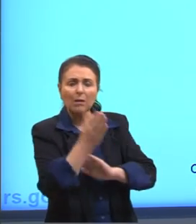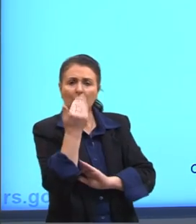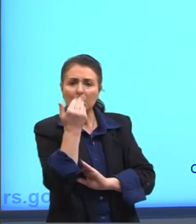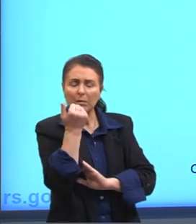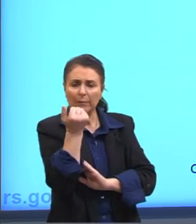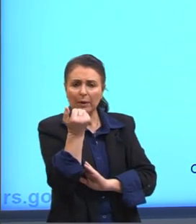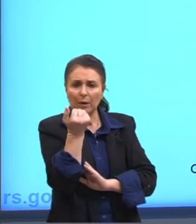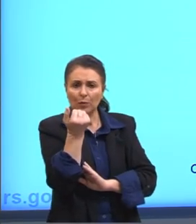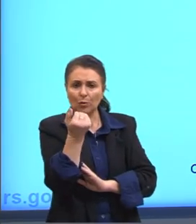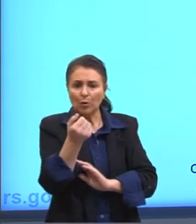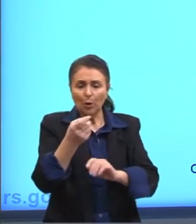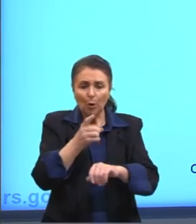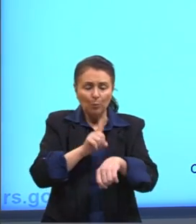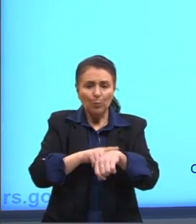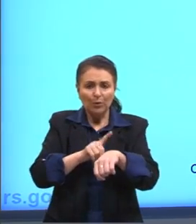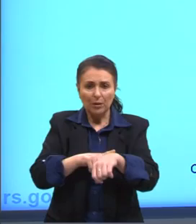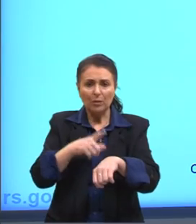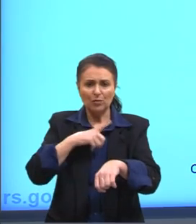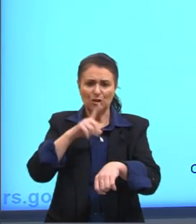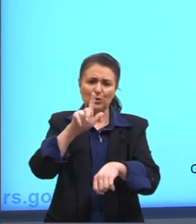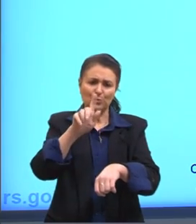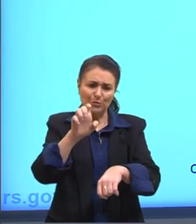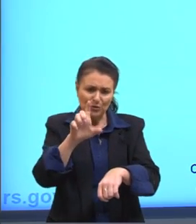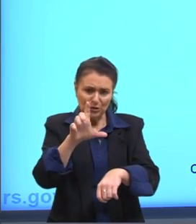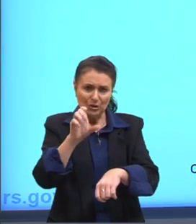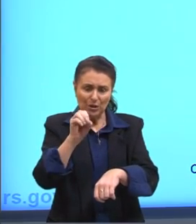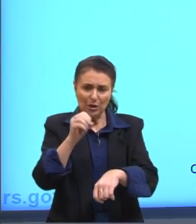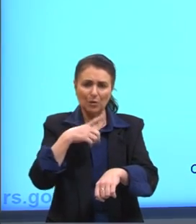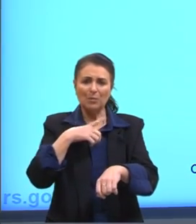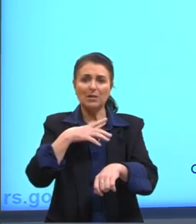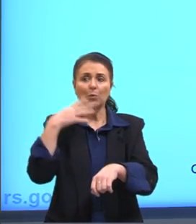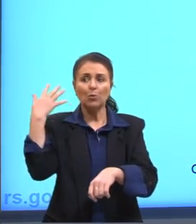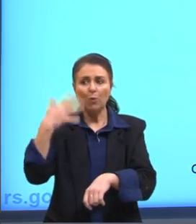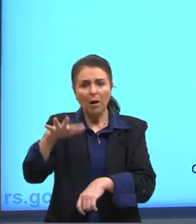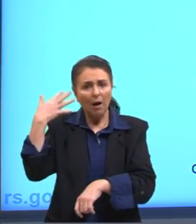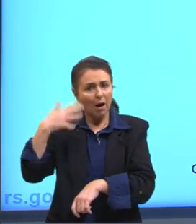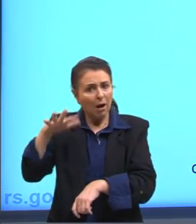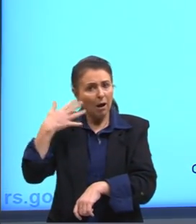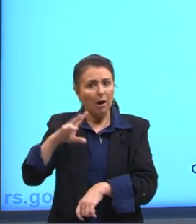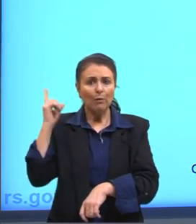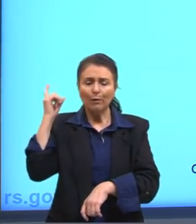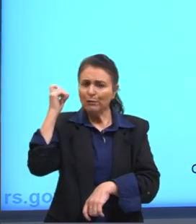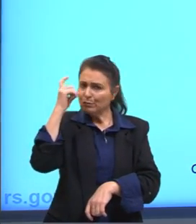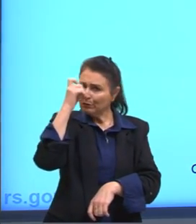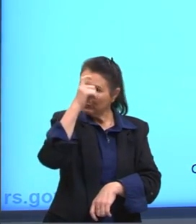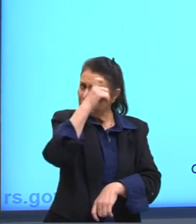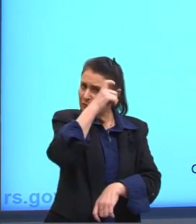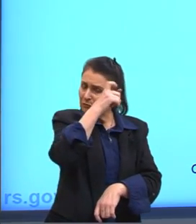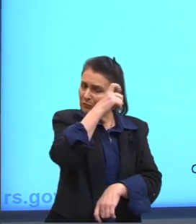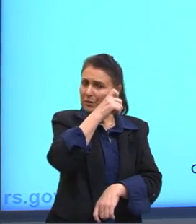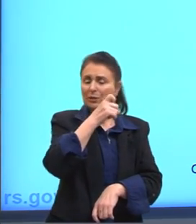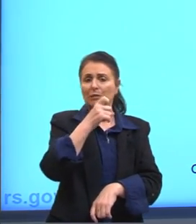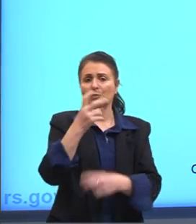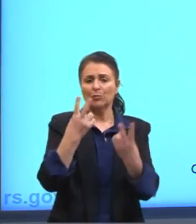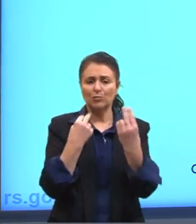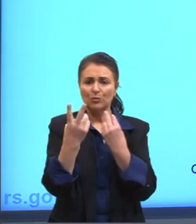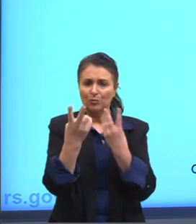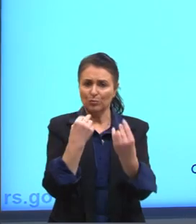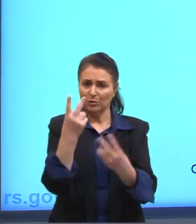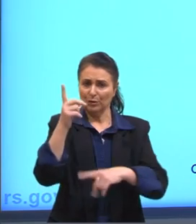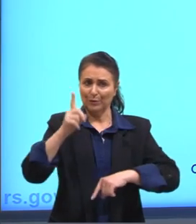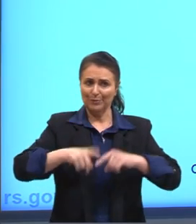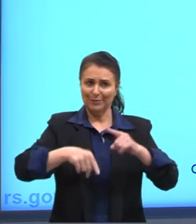existia, claro, o gelo, Água congelada. Mas era muito caro, muito difícil de se transportar, né? Esse material, tá?